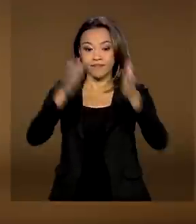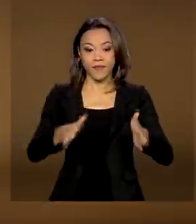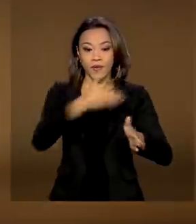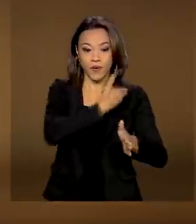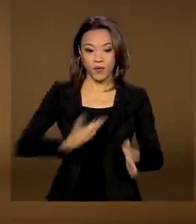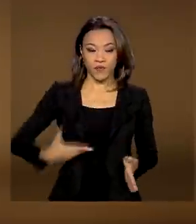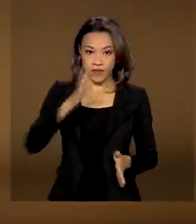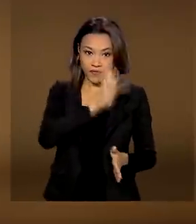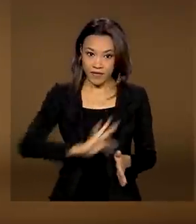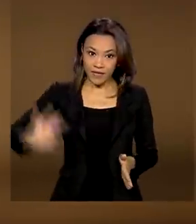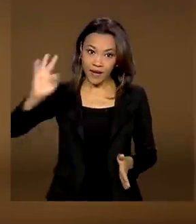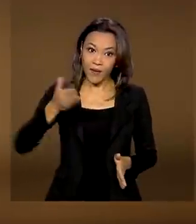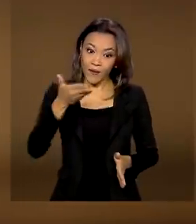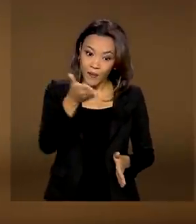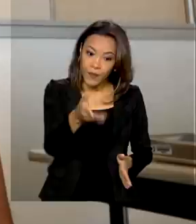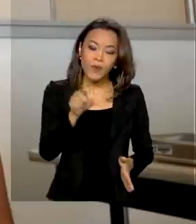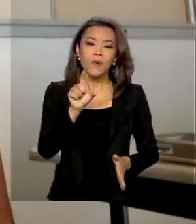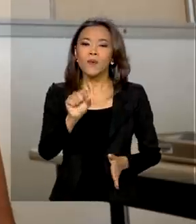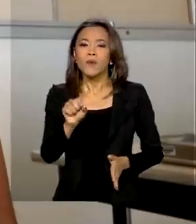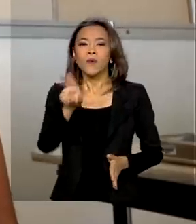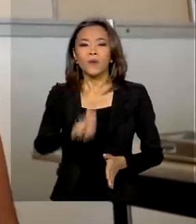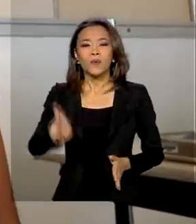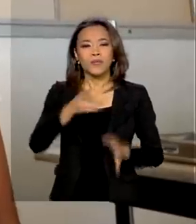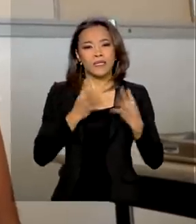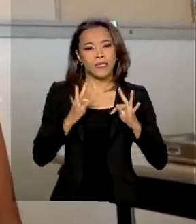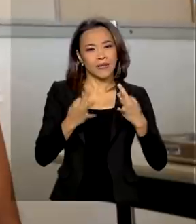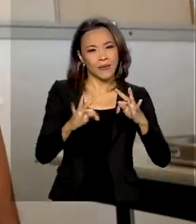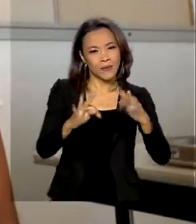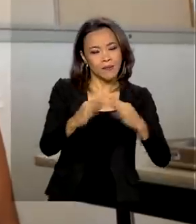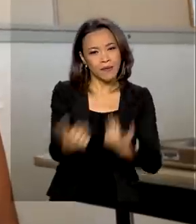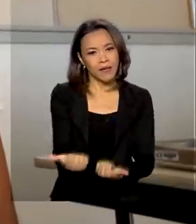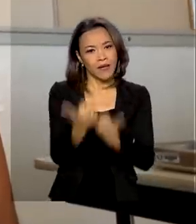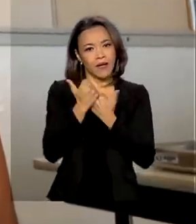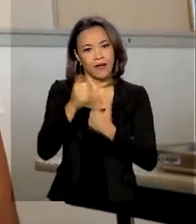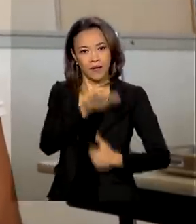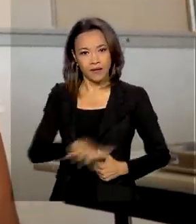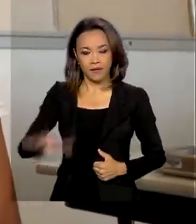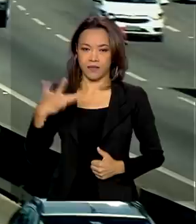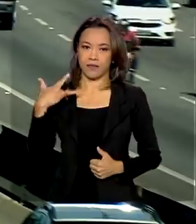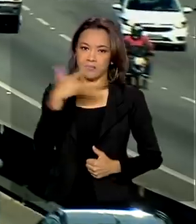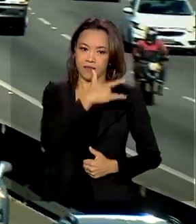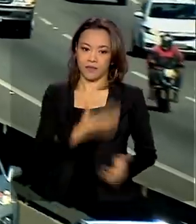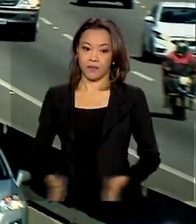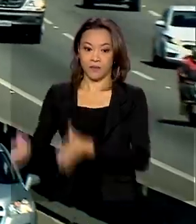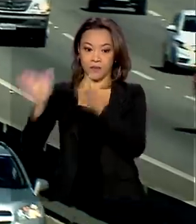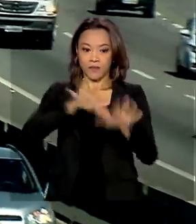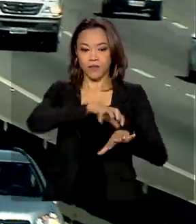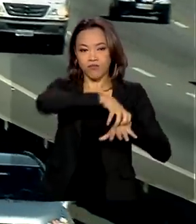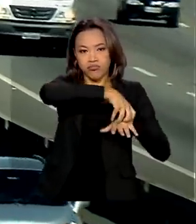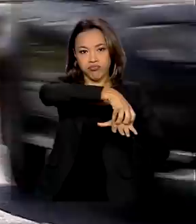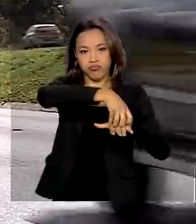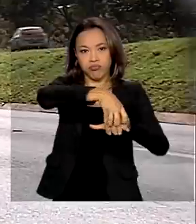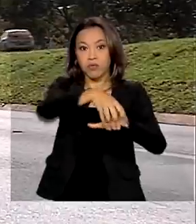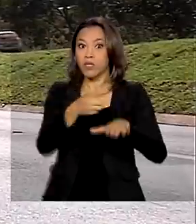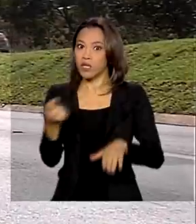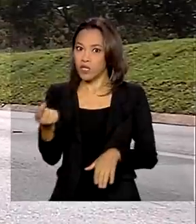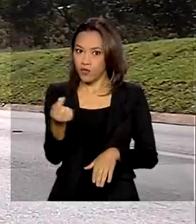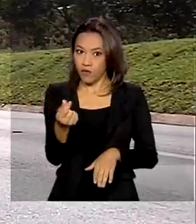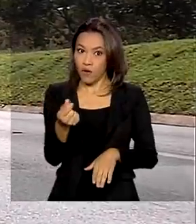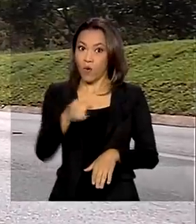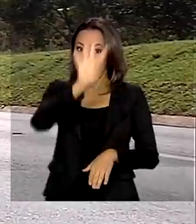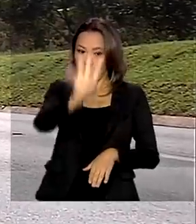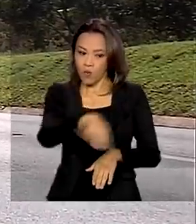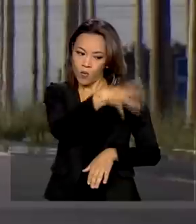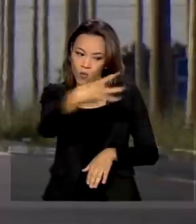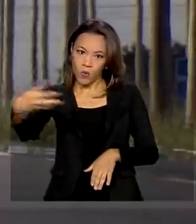projeto Imuniza SUS e usa a tecnologia Serviço da Saúde. Frete tem nova tabela de preço mínimo e